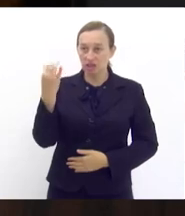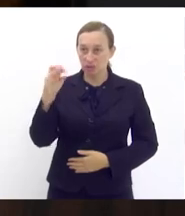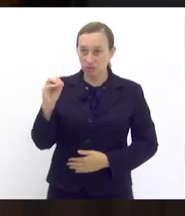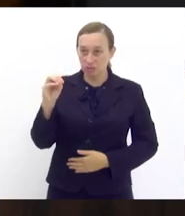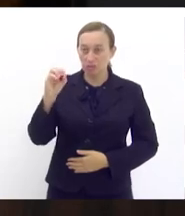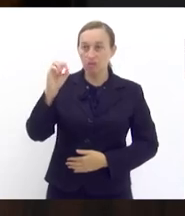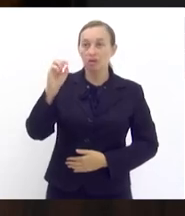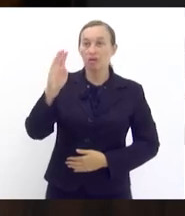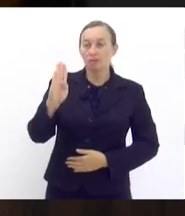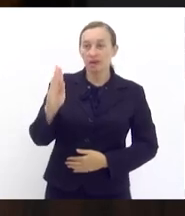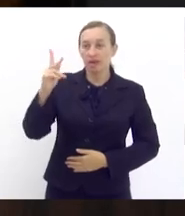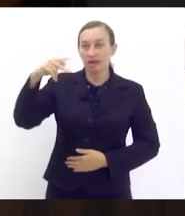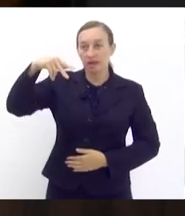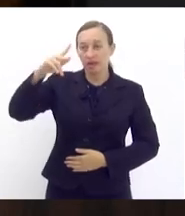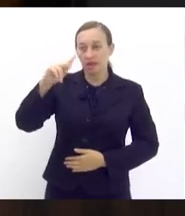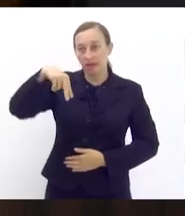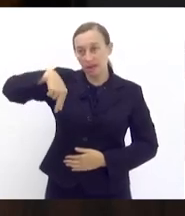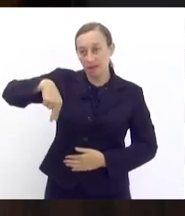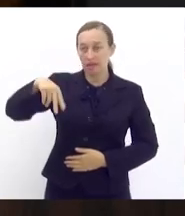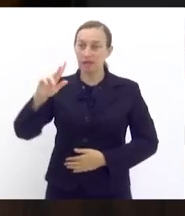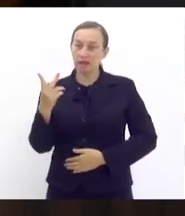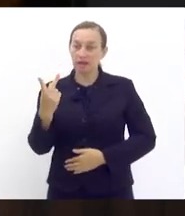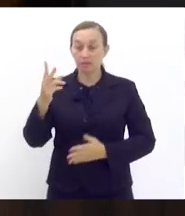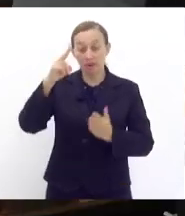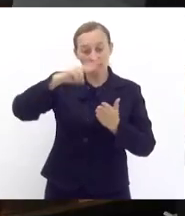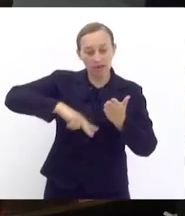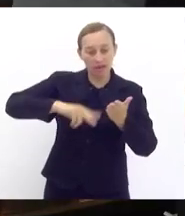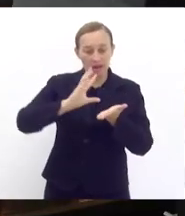Para fazer a leitura da ata da sessão anterior